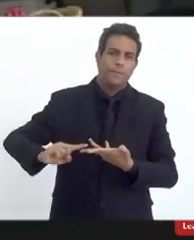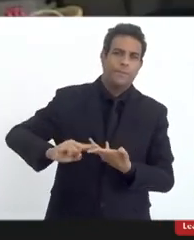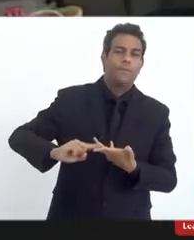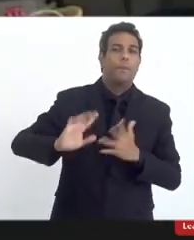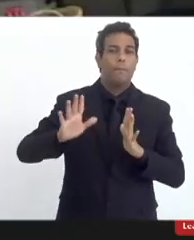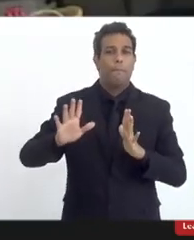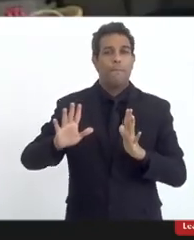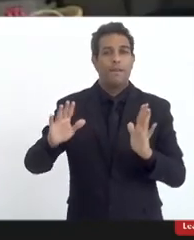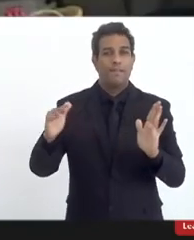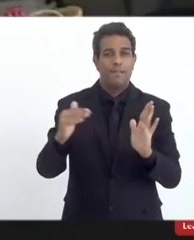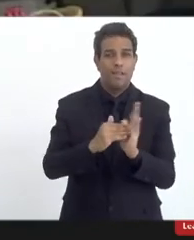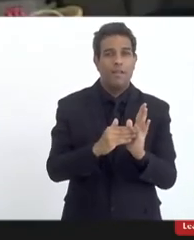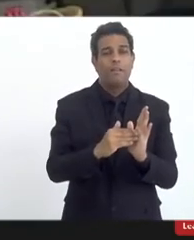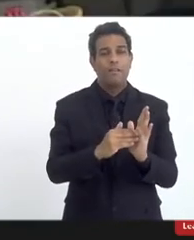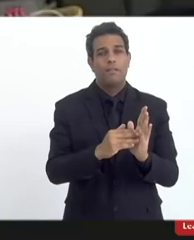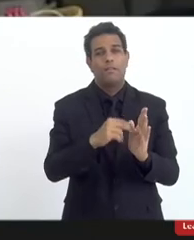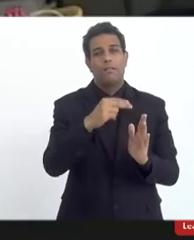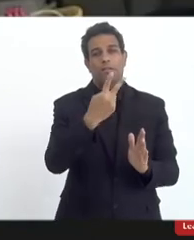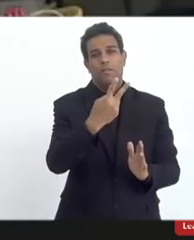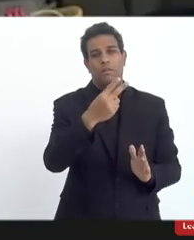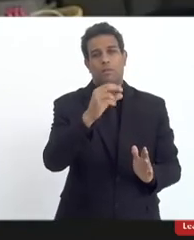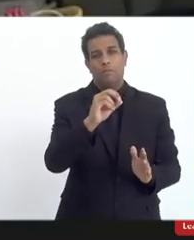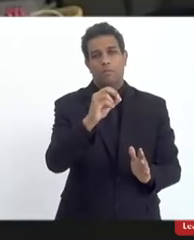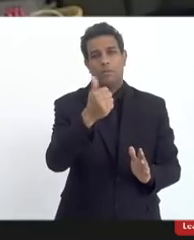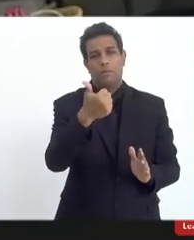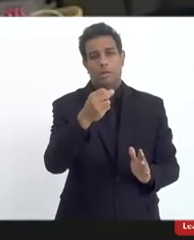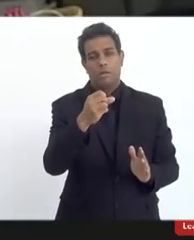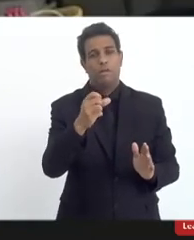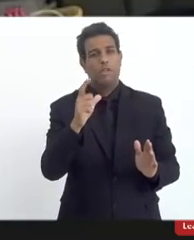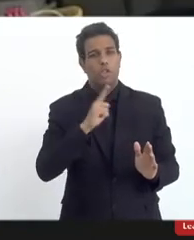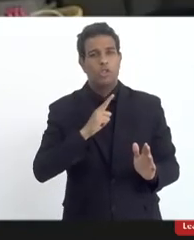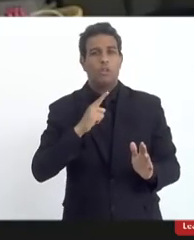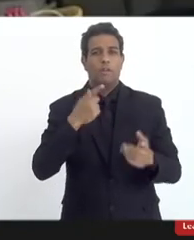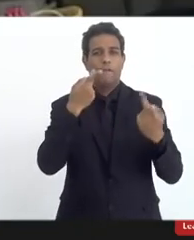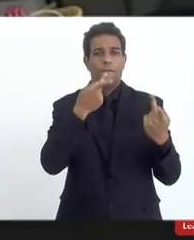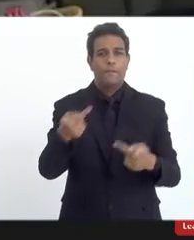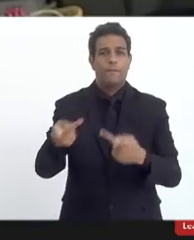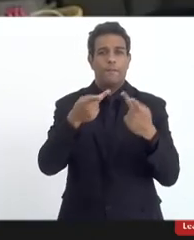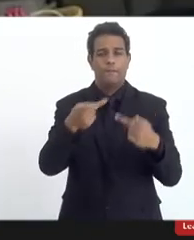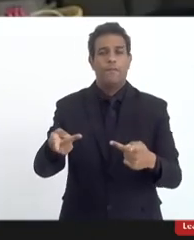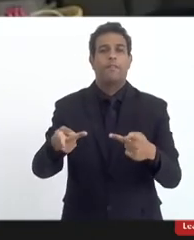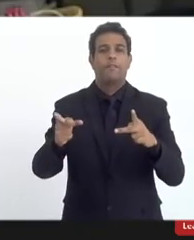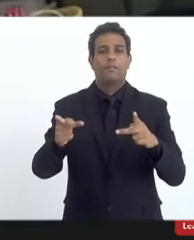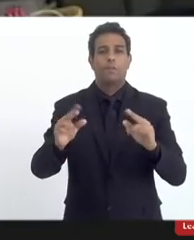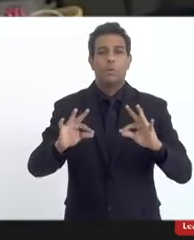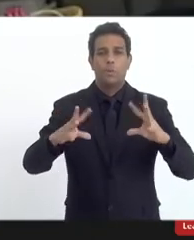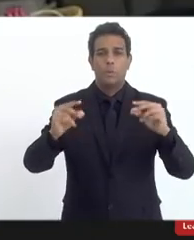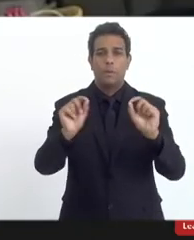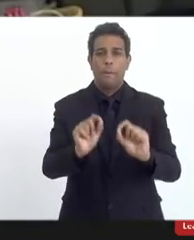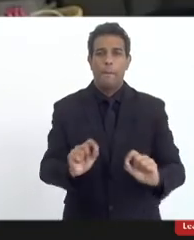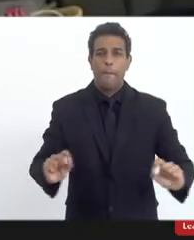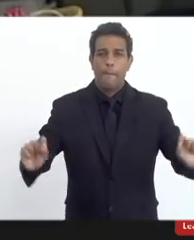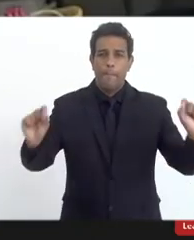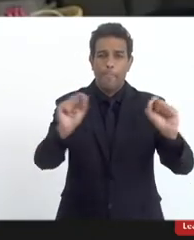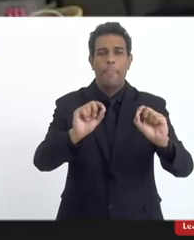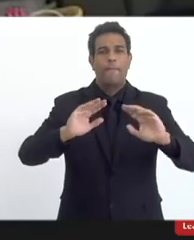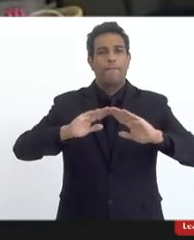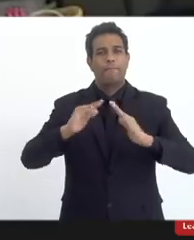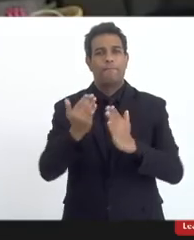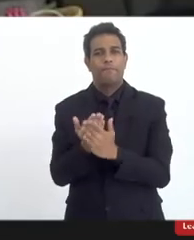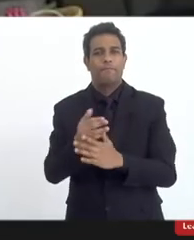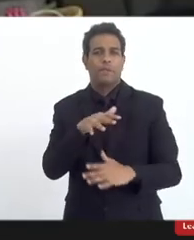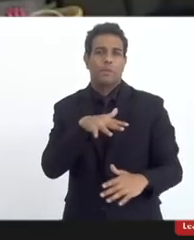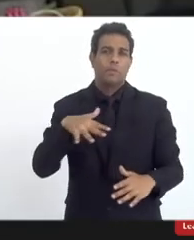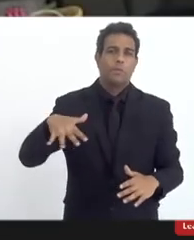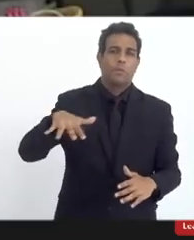mas até 2019 eram duas visitas por ano a todas as regionais ou seja visitando todo